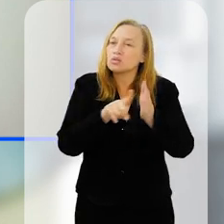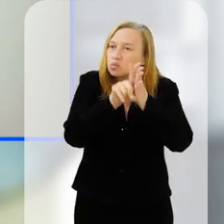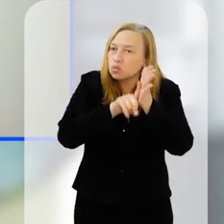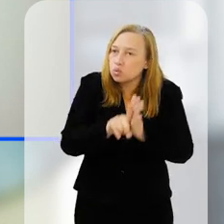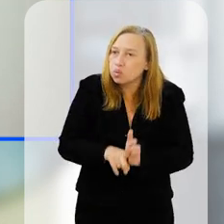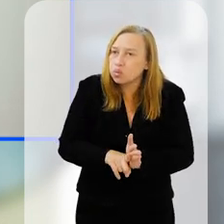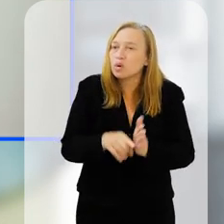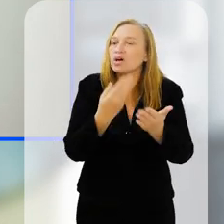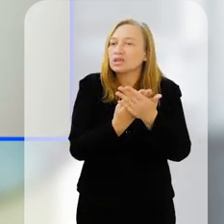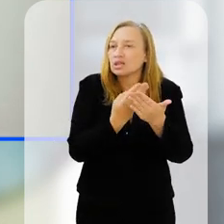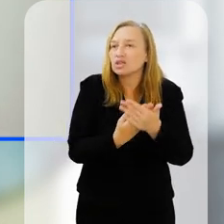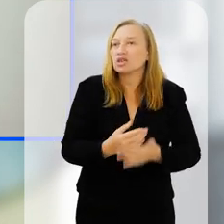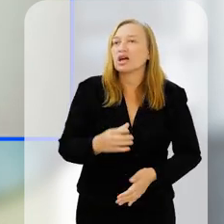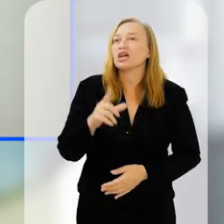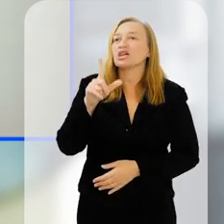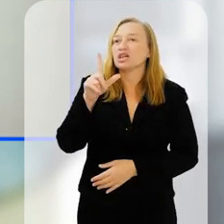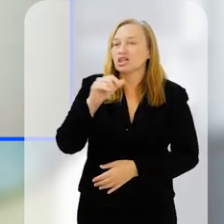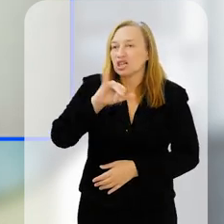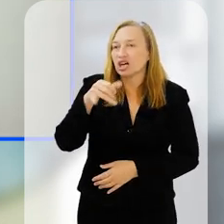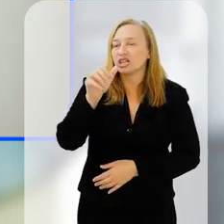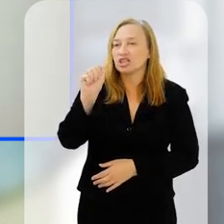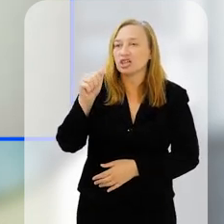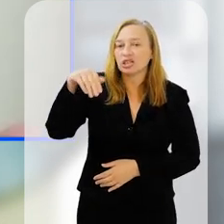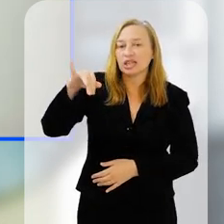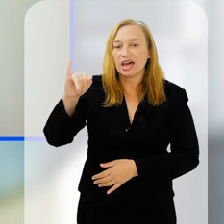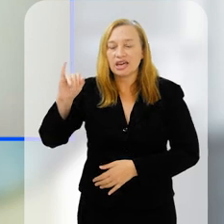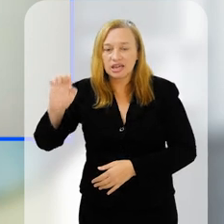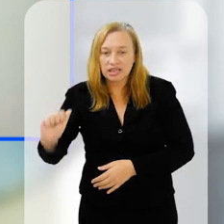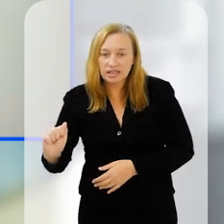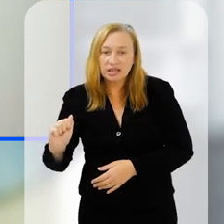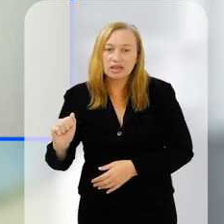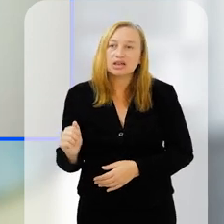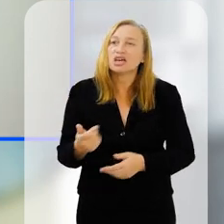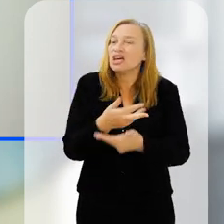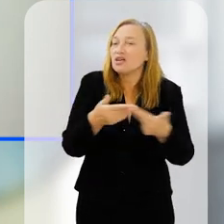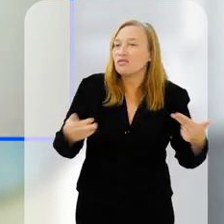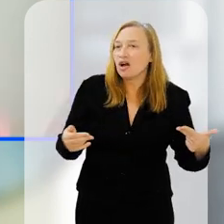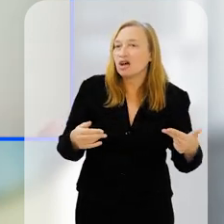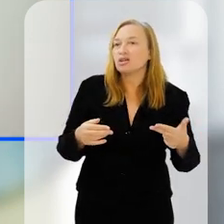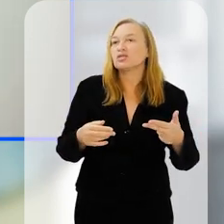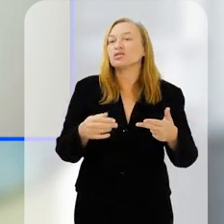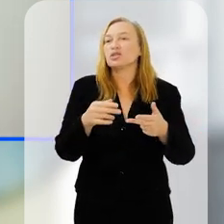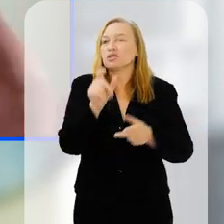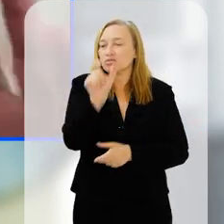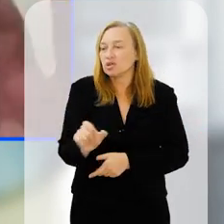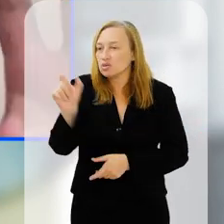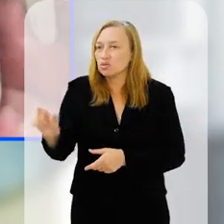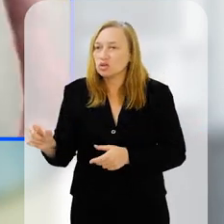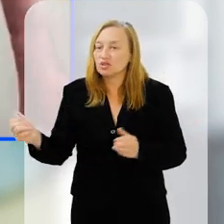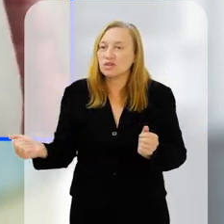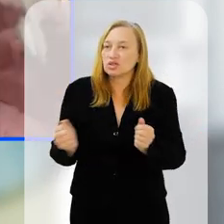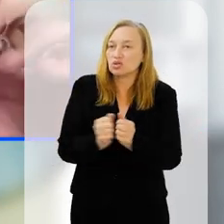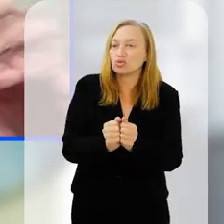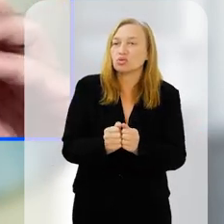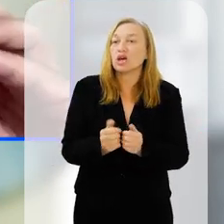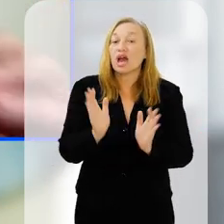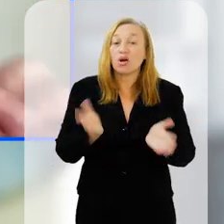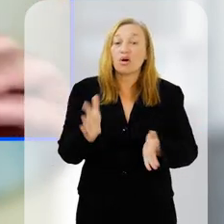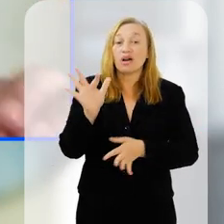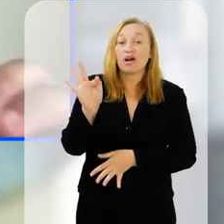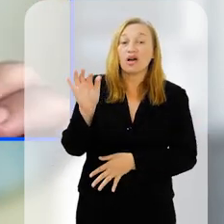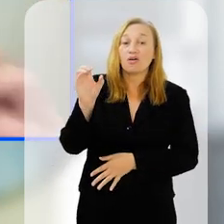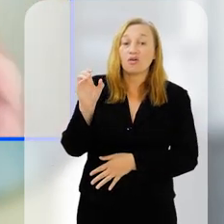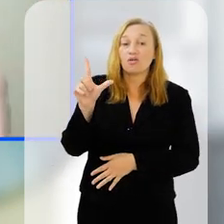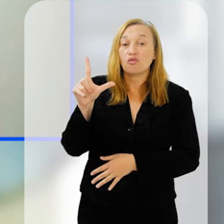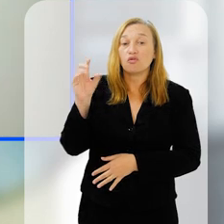gente poder aplicar aqui. A professora Janaína Weissheimer, é minha colega aqui da UFRN, e várias outras pessoas que ao longo dos anos participaram. A